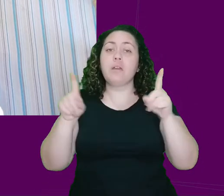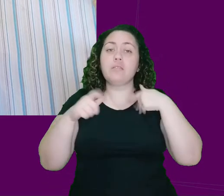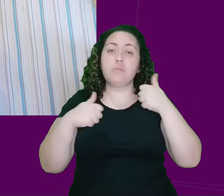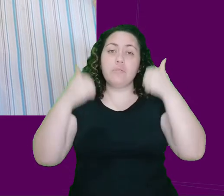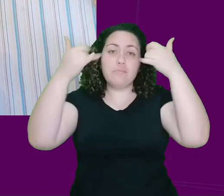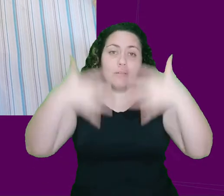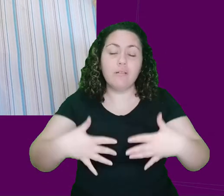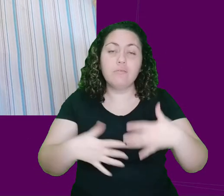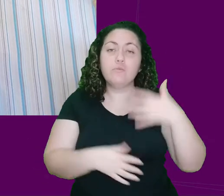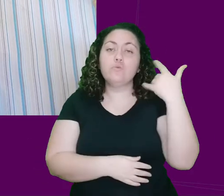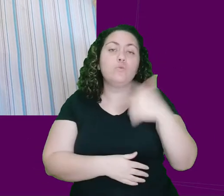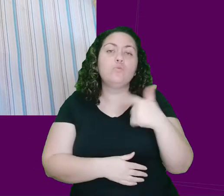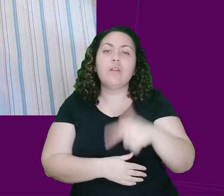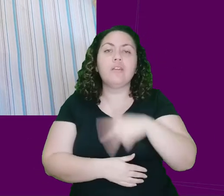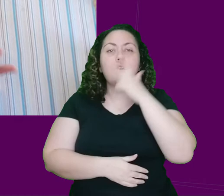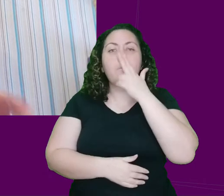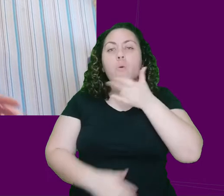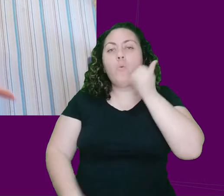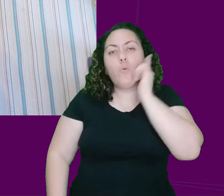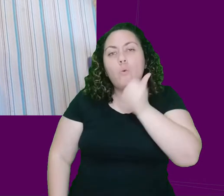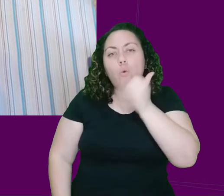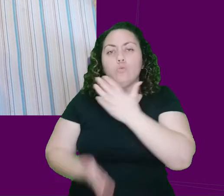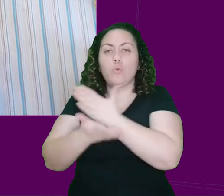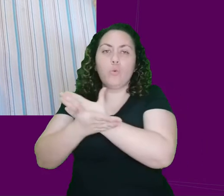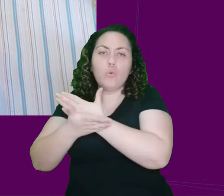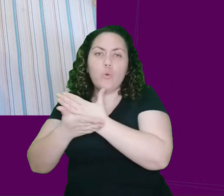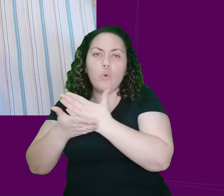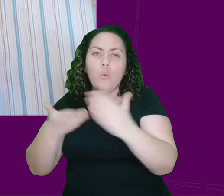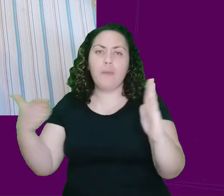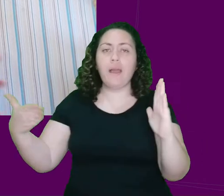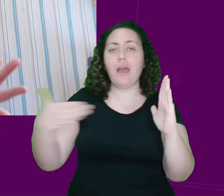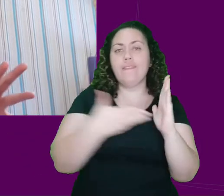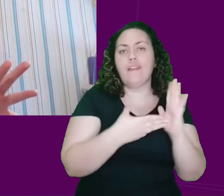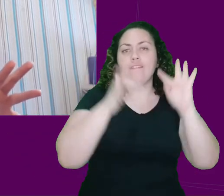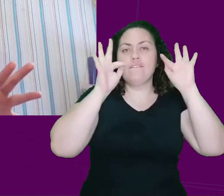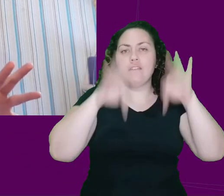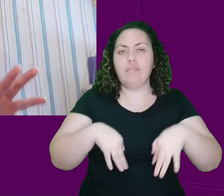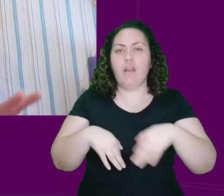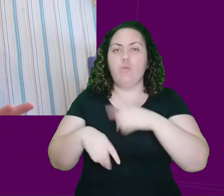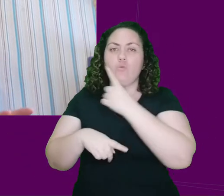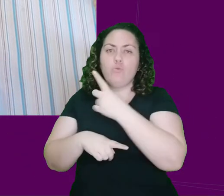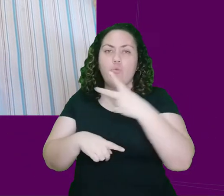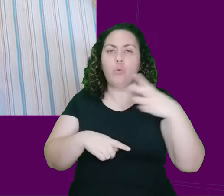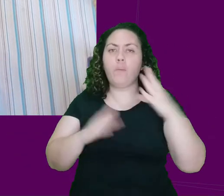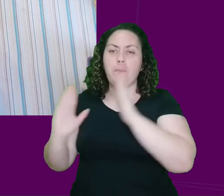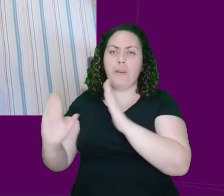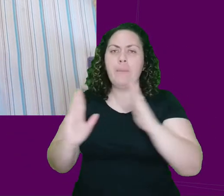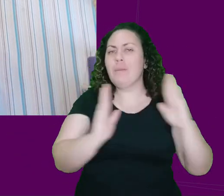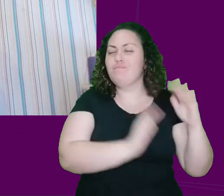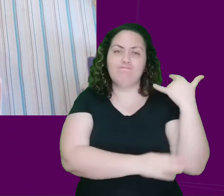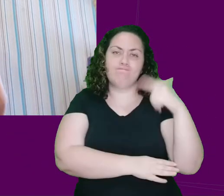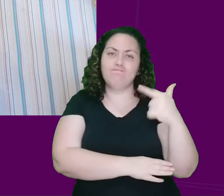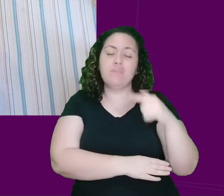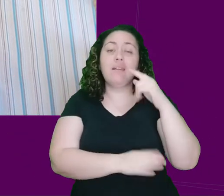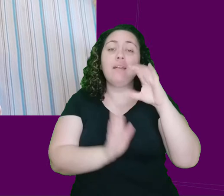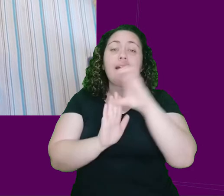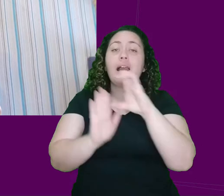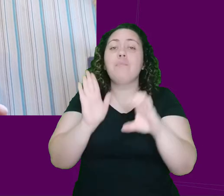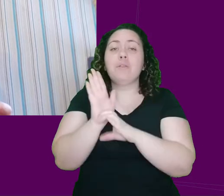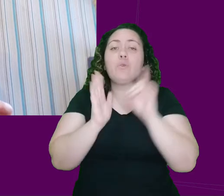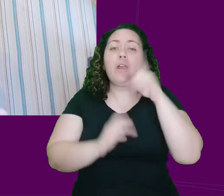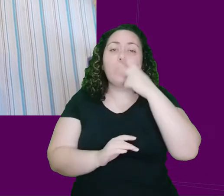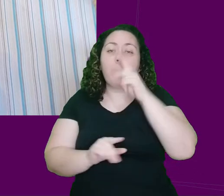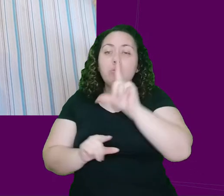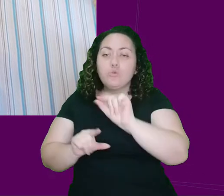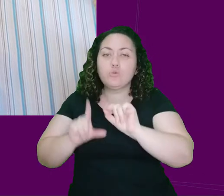uma história narrada com início, meio e fim bem definidos. Os capítulos são fragmentos